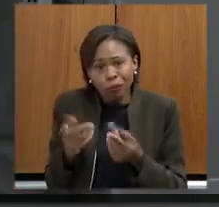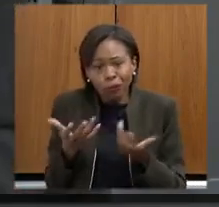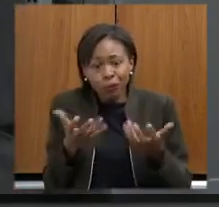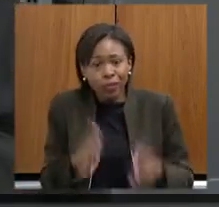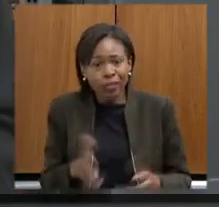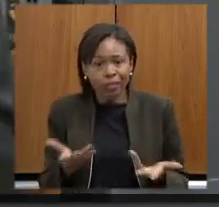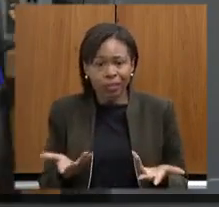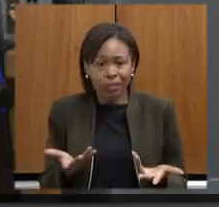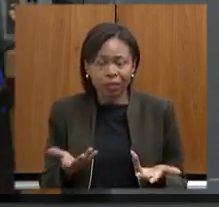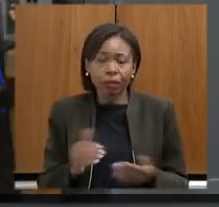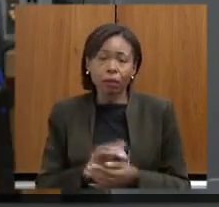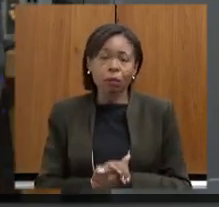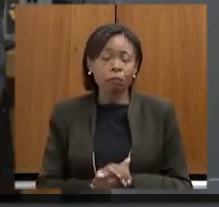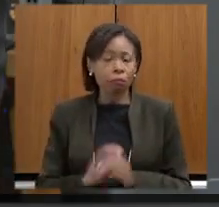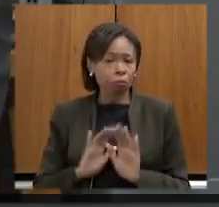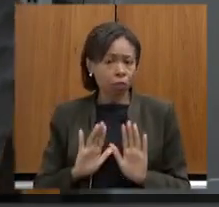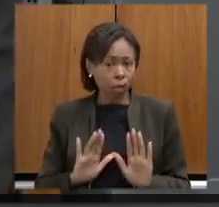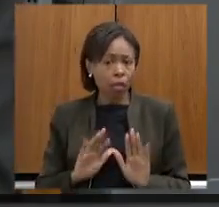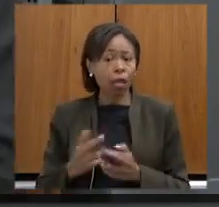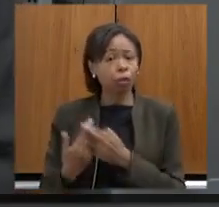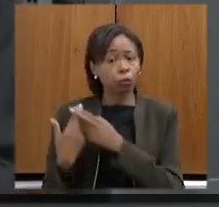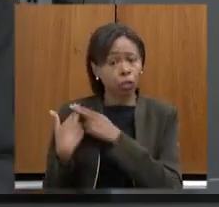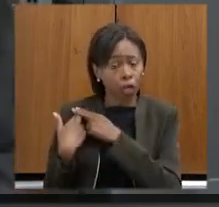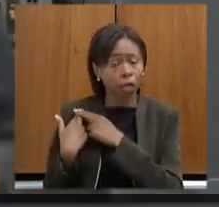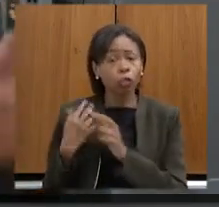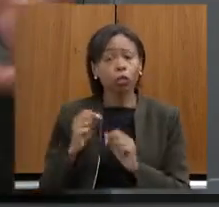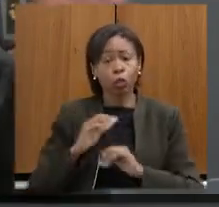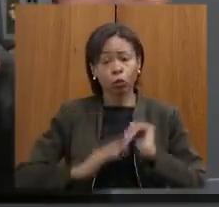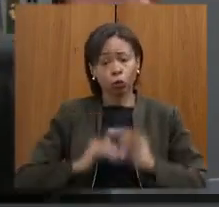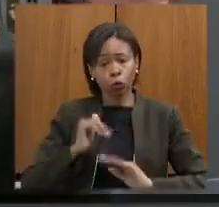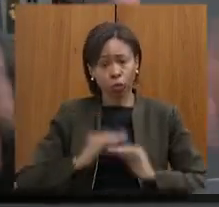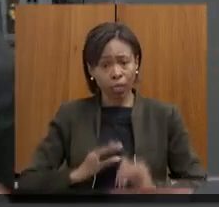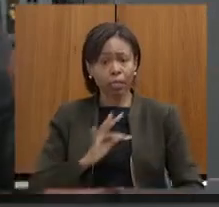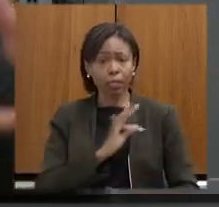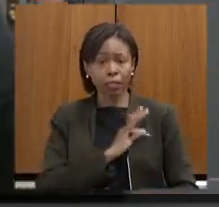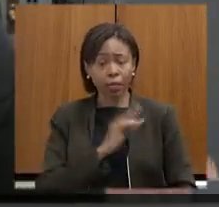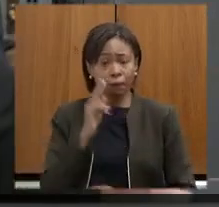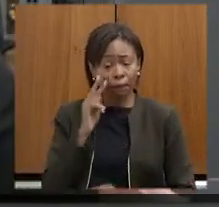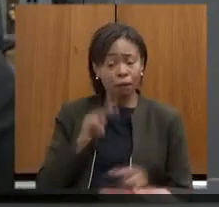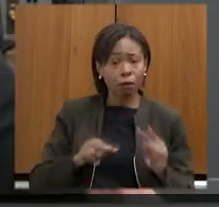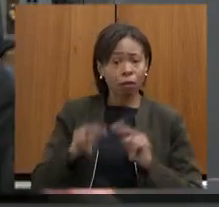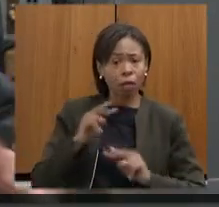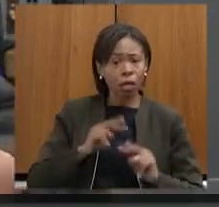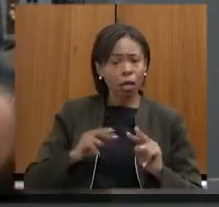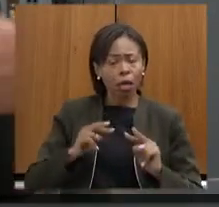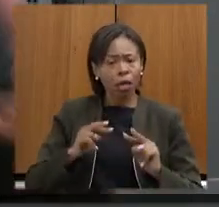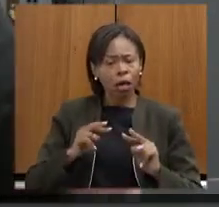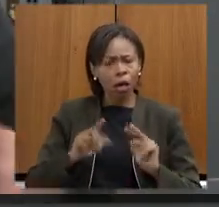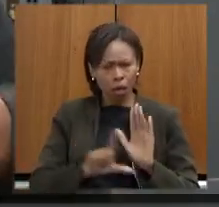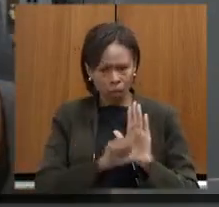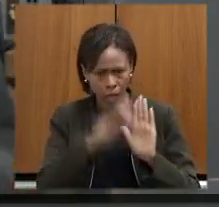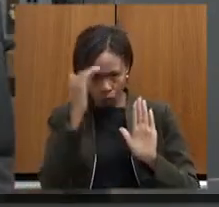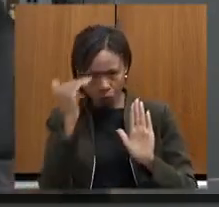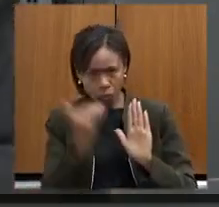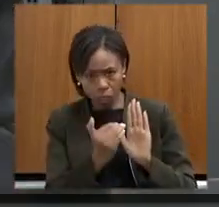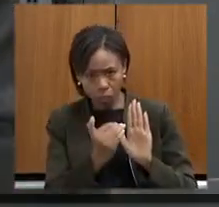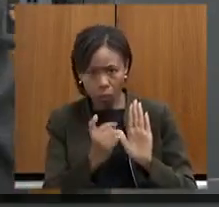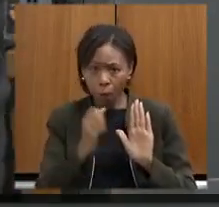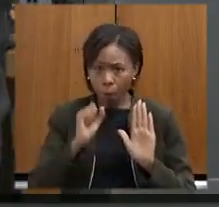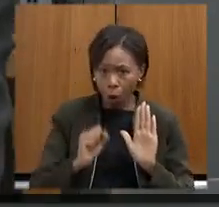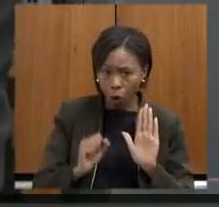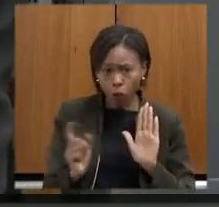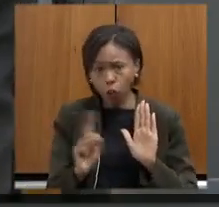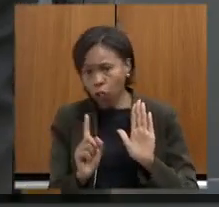agora cabe aos técnicos ver se a lei está sendo cumprida se ele pode ser se não pode ser